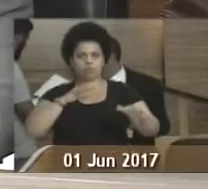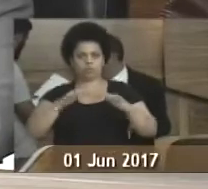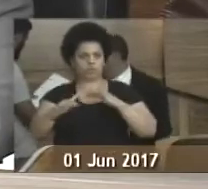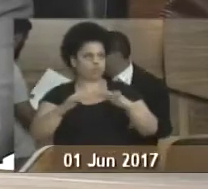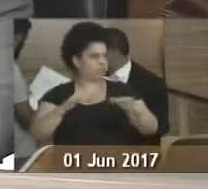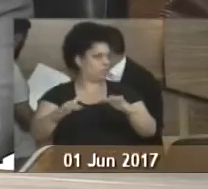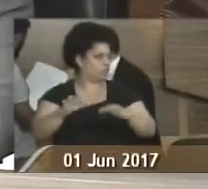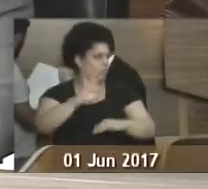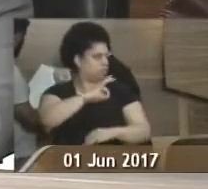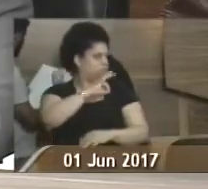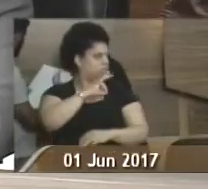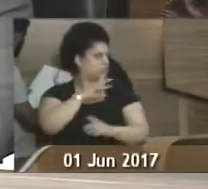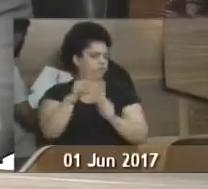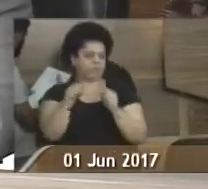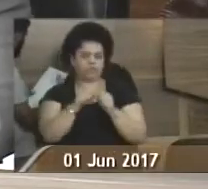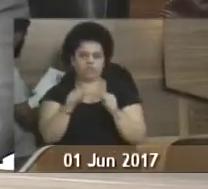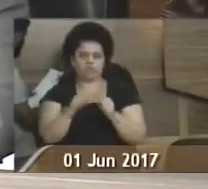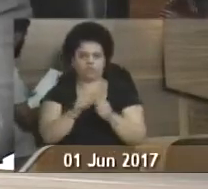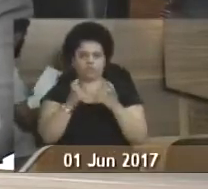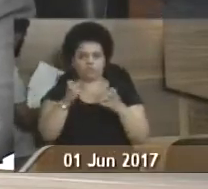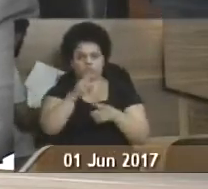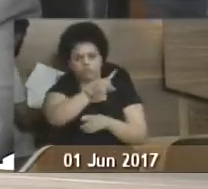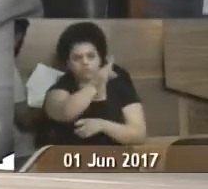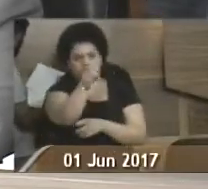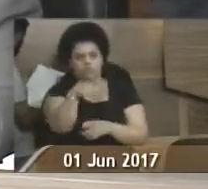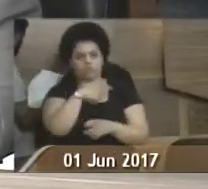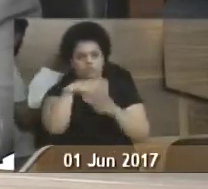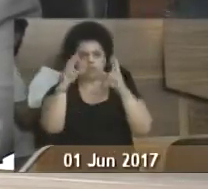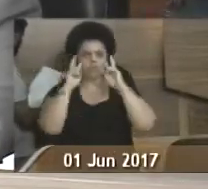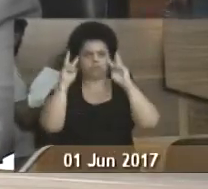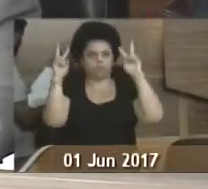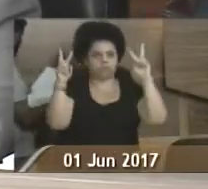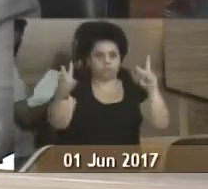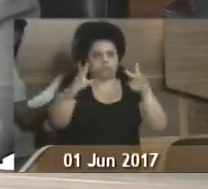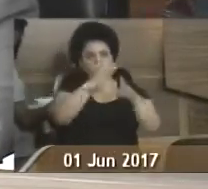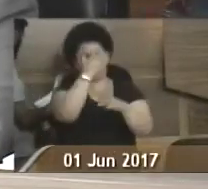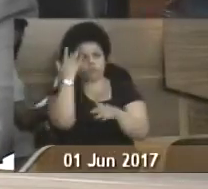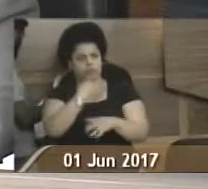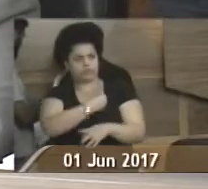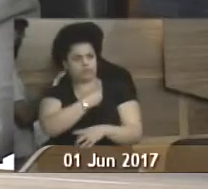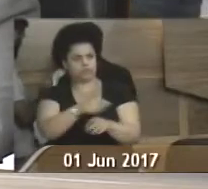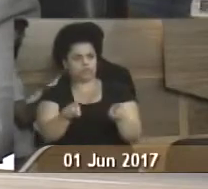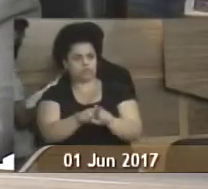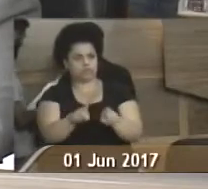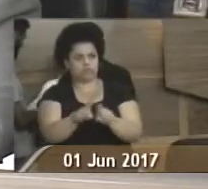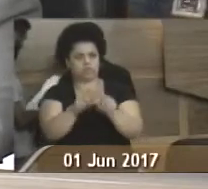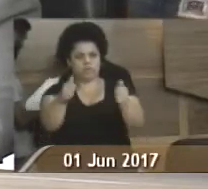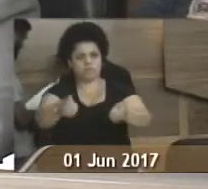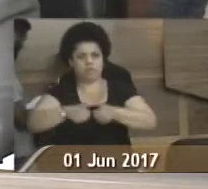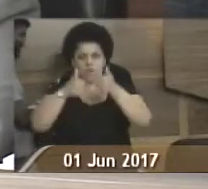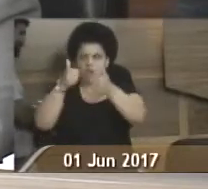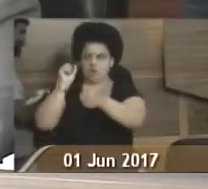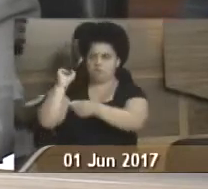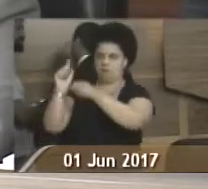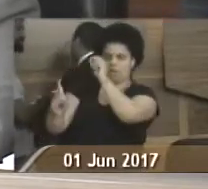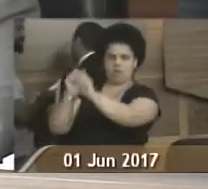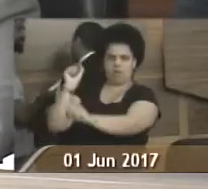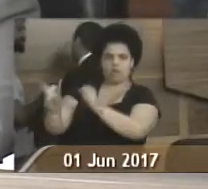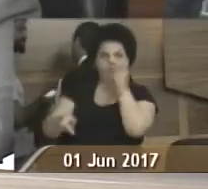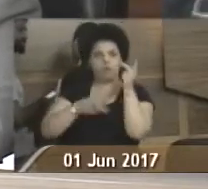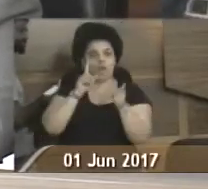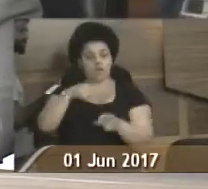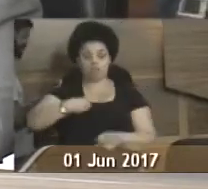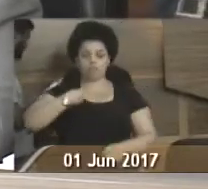que a Polícia Federal está fazendo, e aí eu peço a vocês que estão nos assistindo, vocês que aqui estão, muito melhor do que criticar, do que falar,